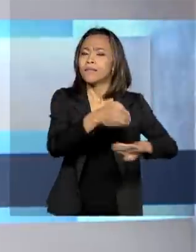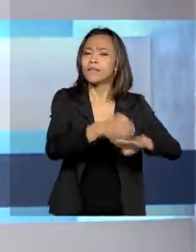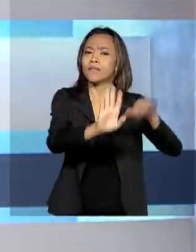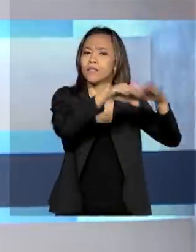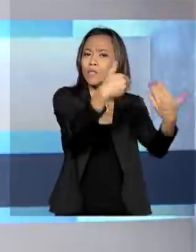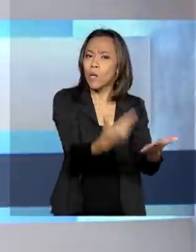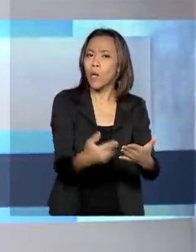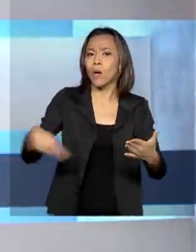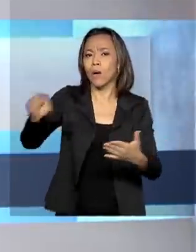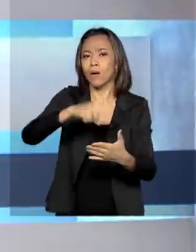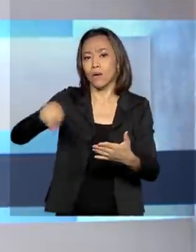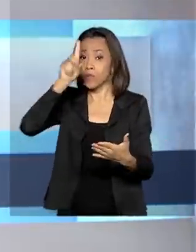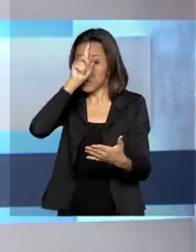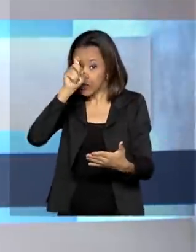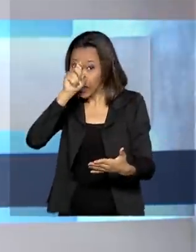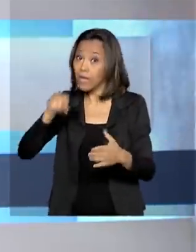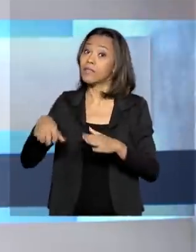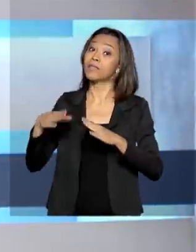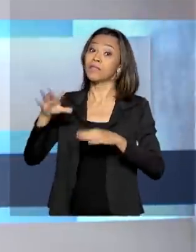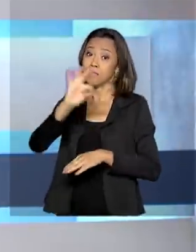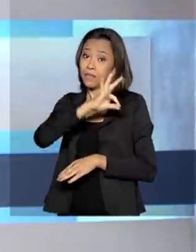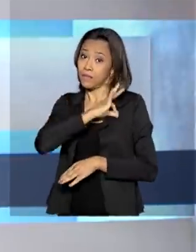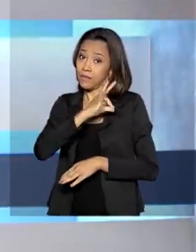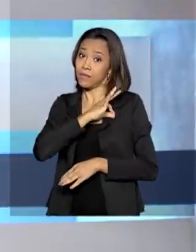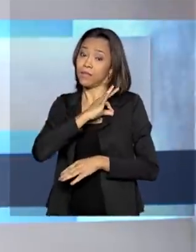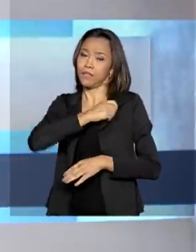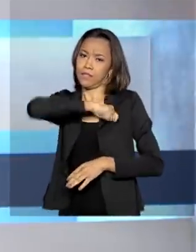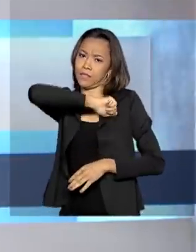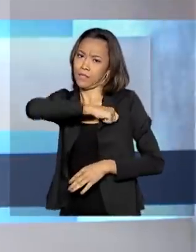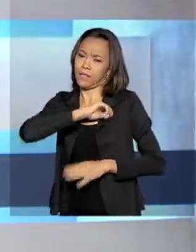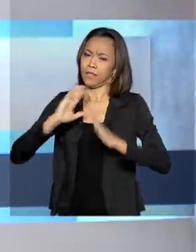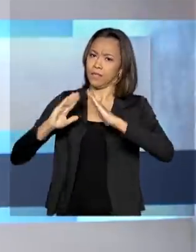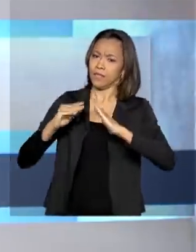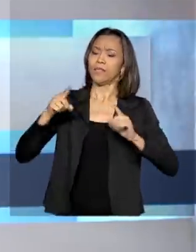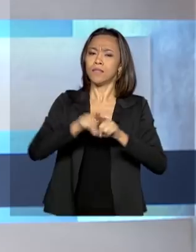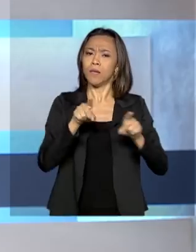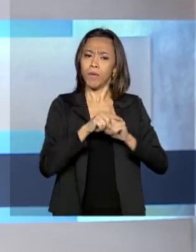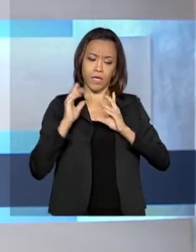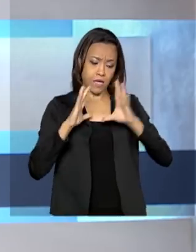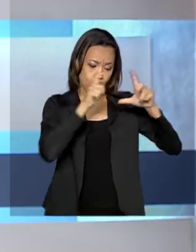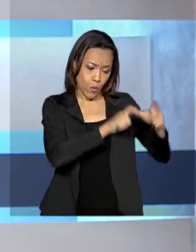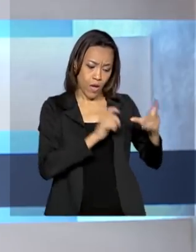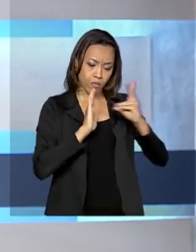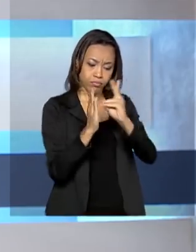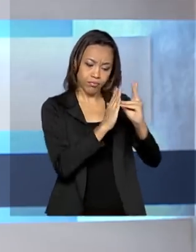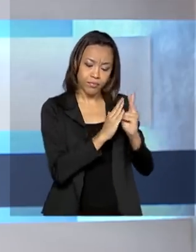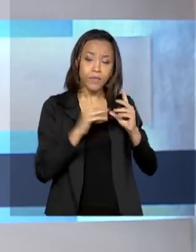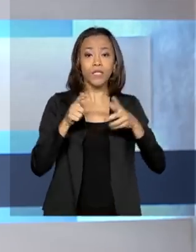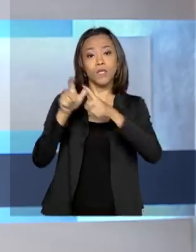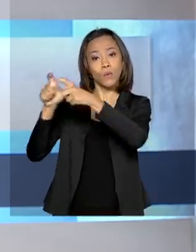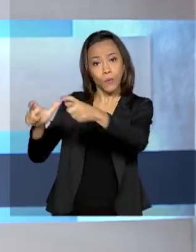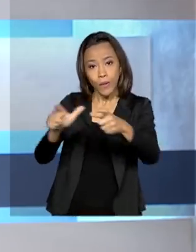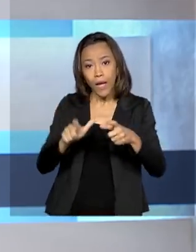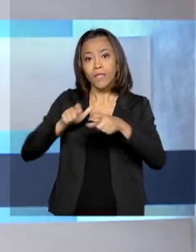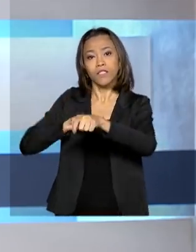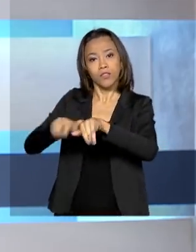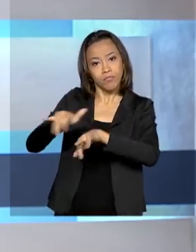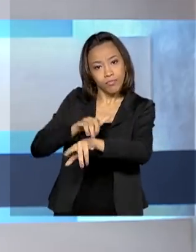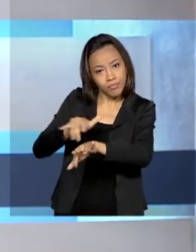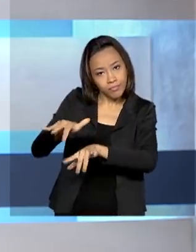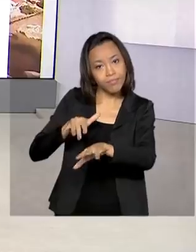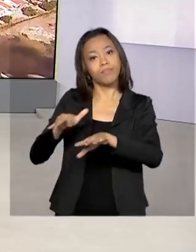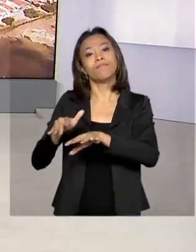unidades de saúde e de segurança pública, além de aldeias indígenas e espaços comunitários de inclusão digital à internet.